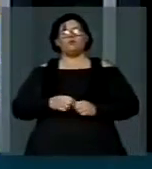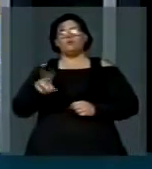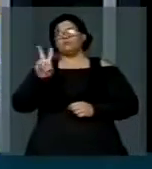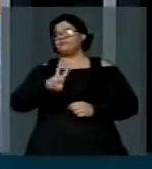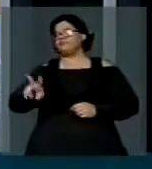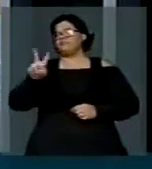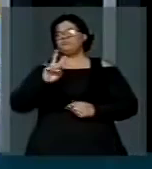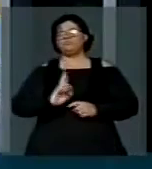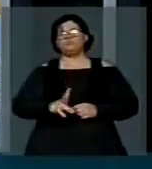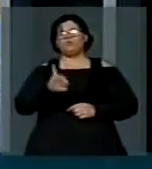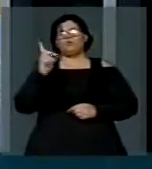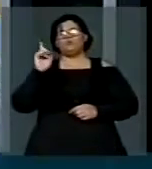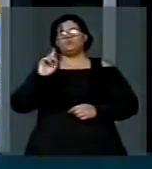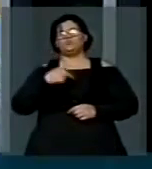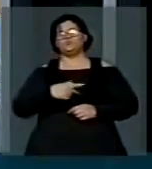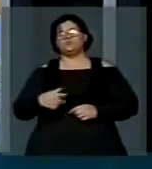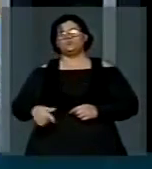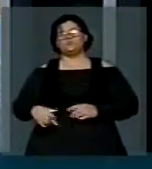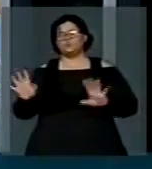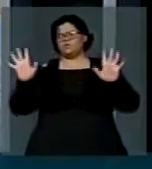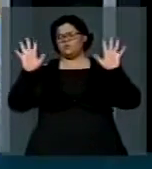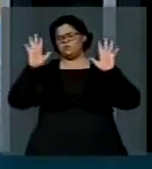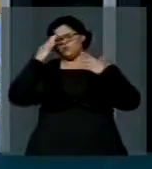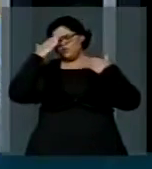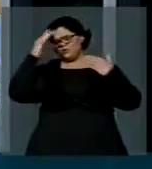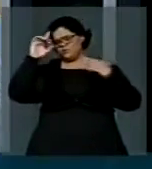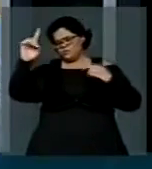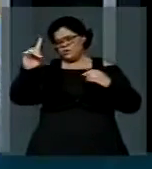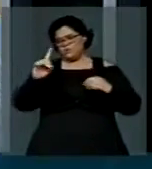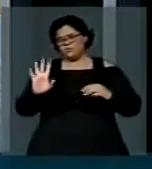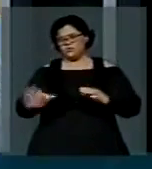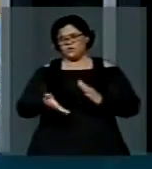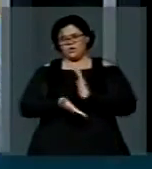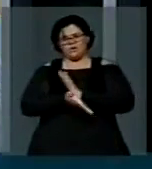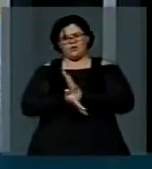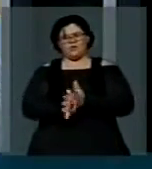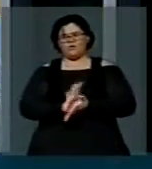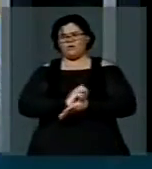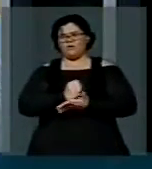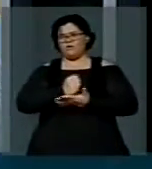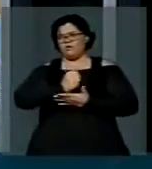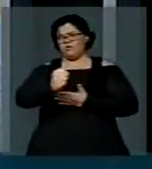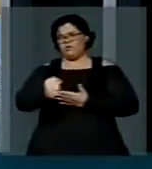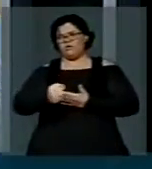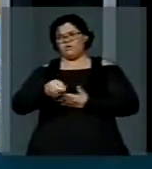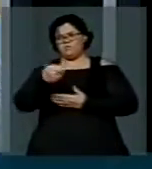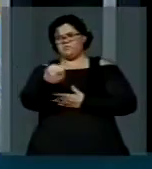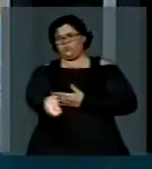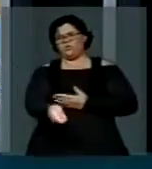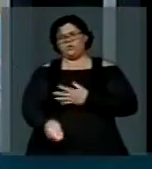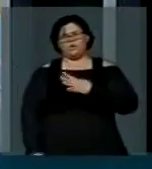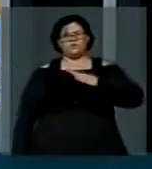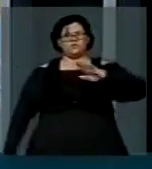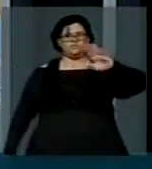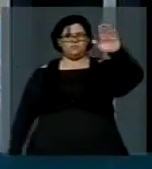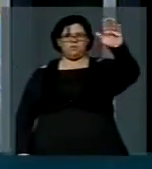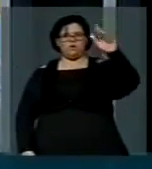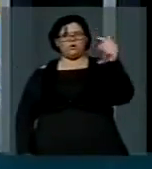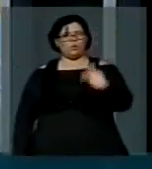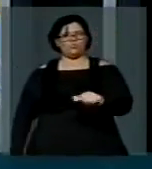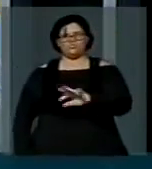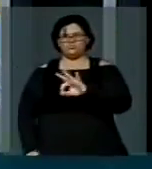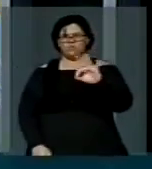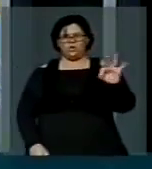nós derrubamos um período triste da história de autoritarismo e vivemos na democracia. A